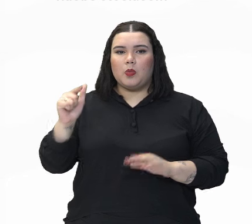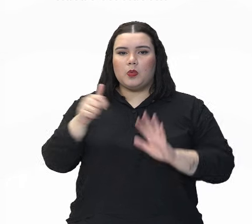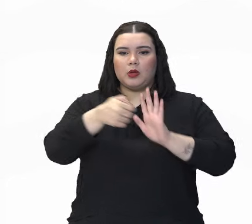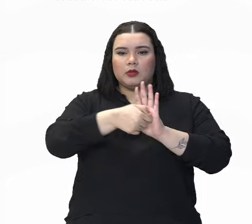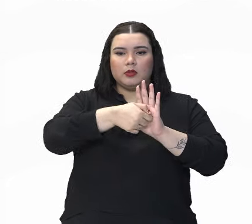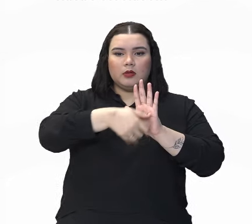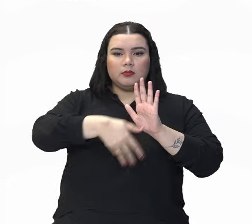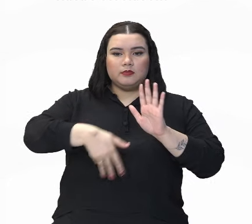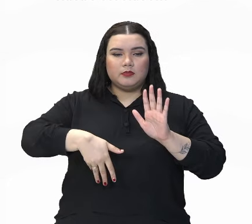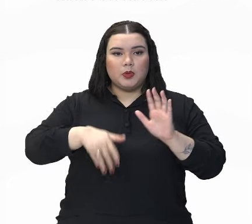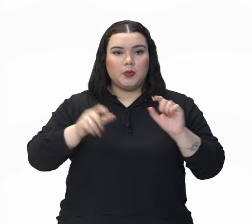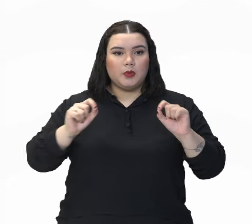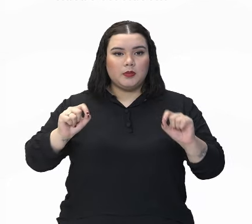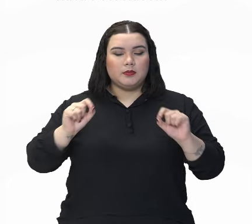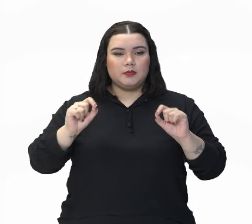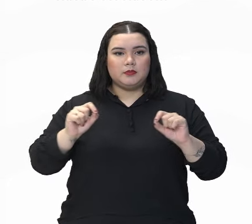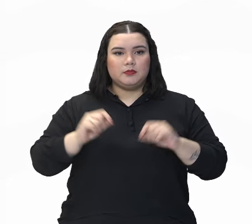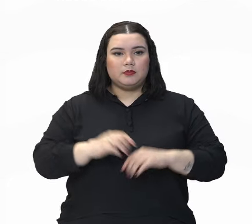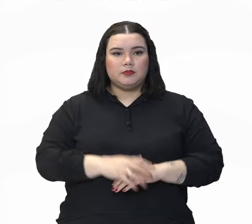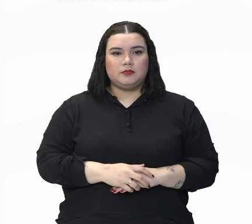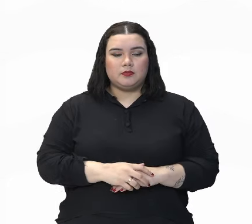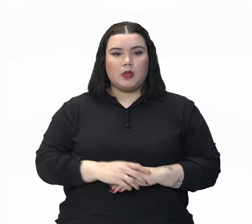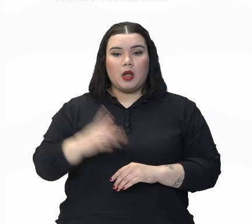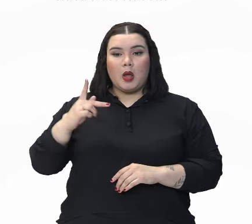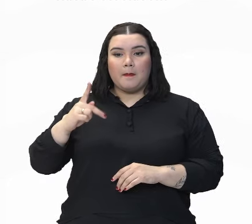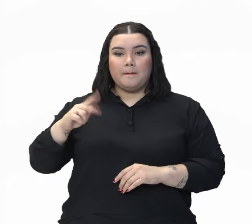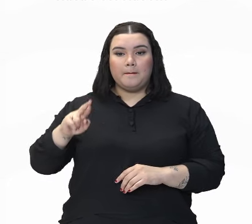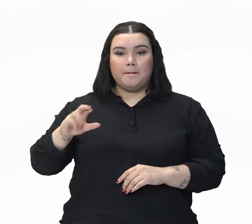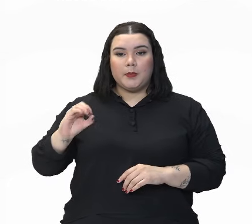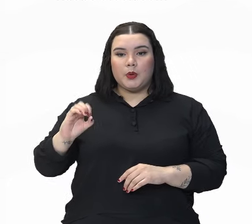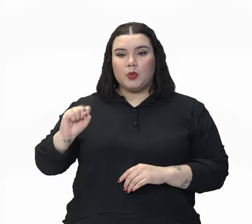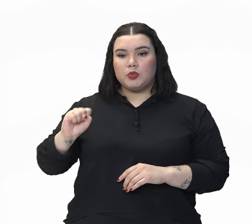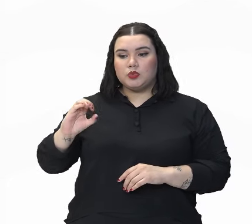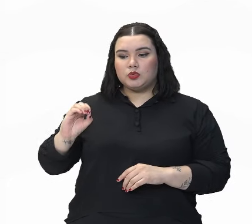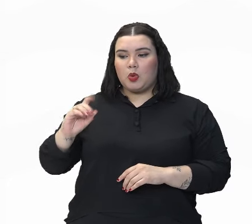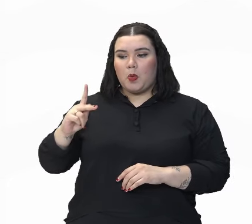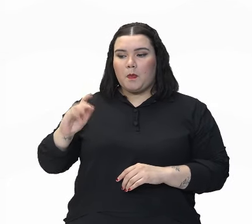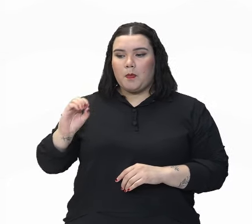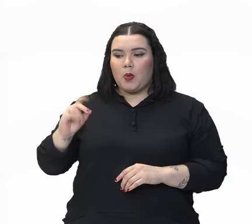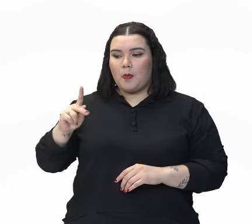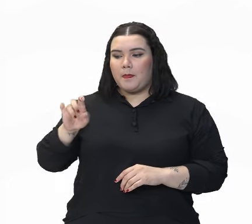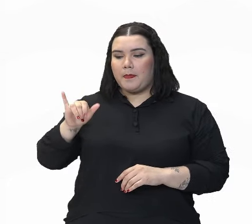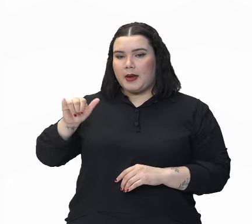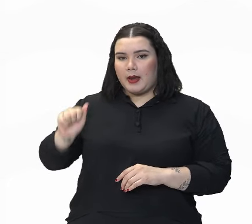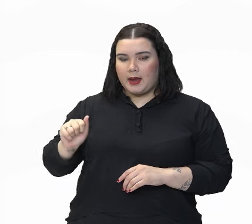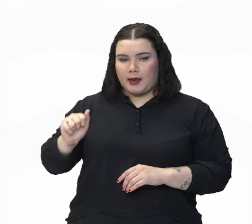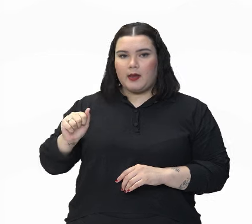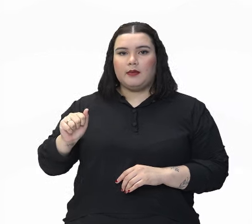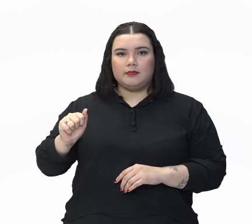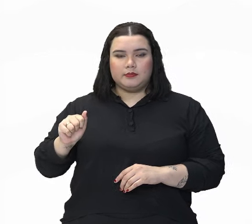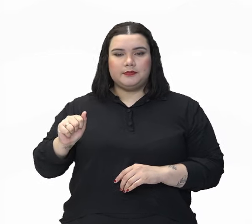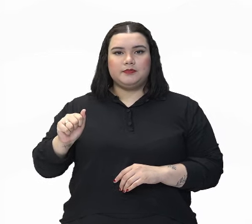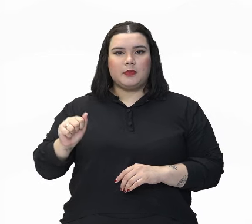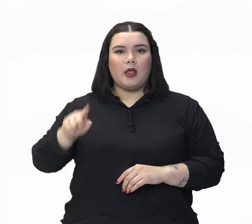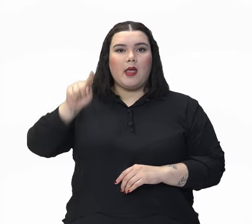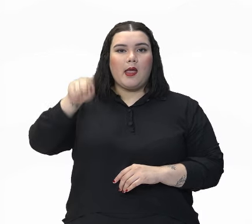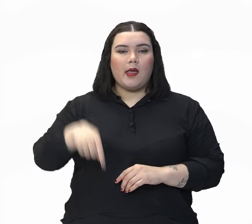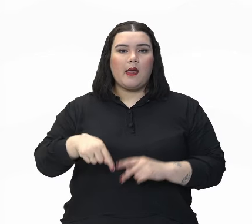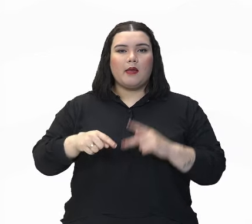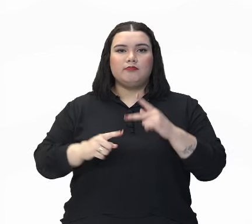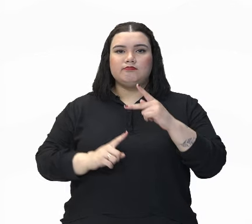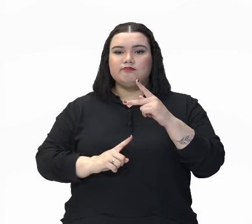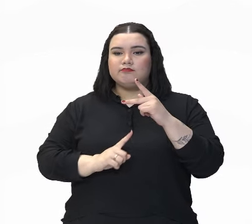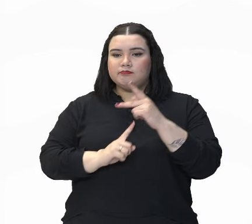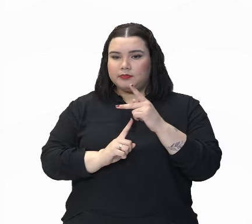de linguagem chamada prosopopéia ou personificação. É a